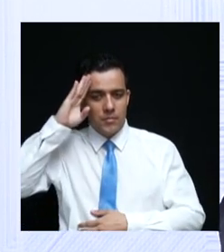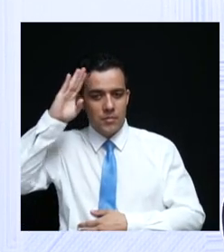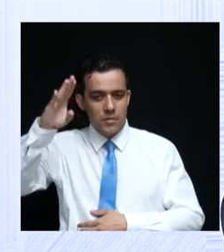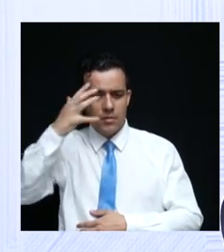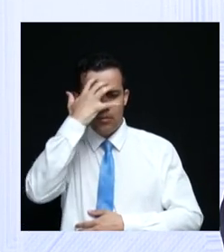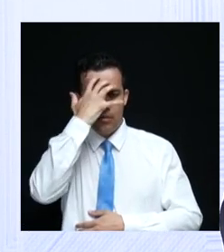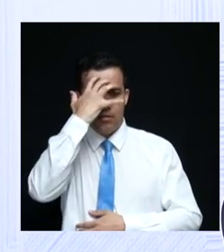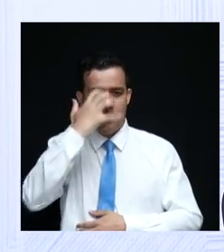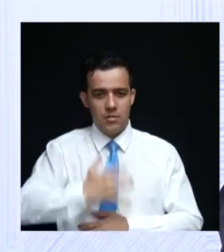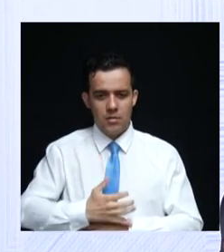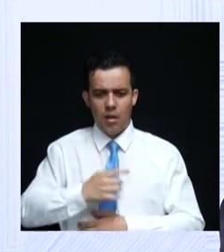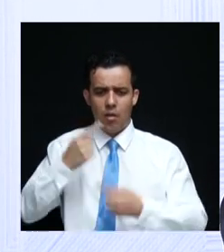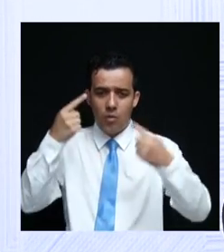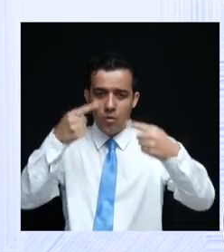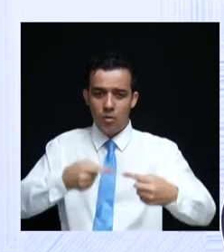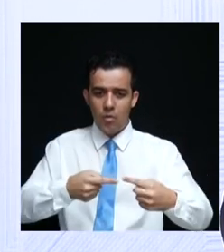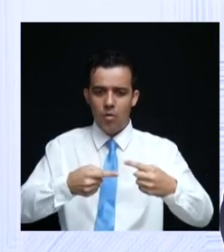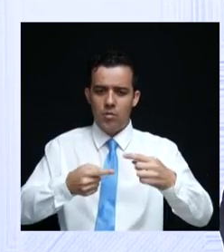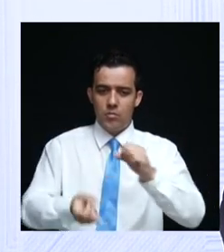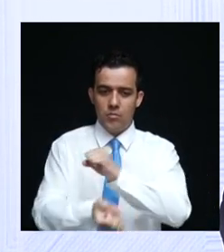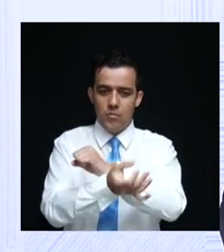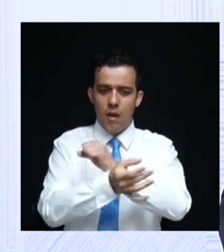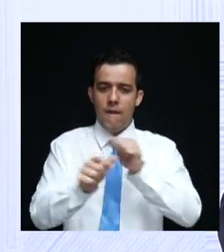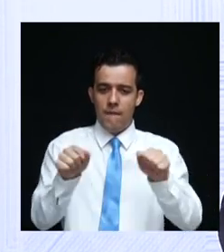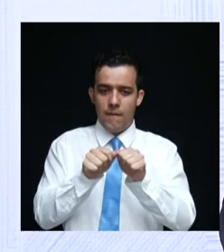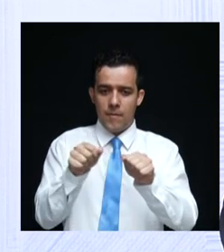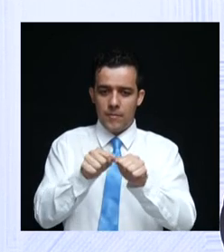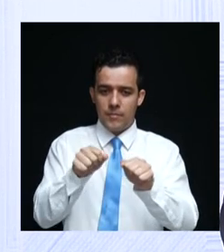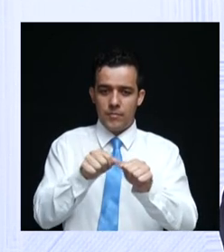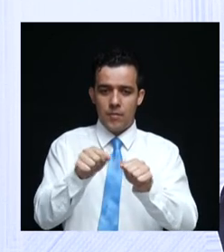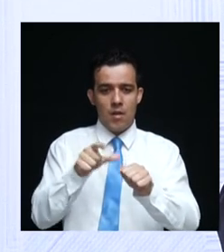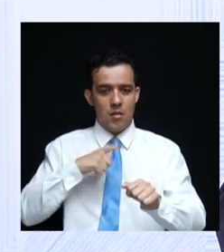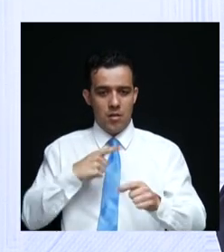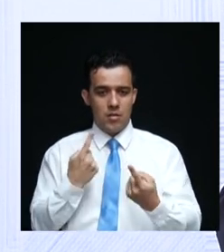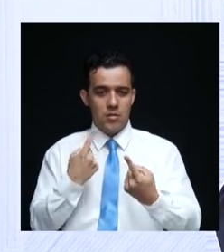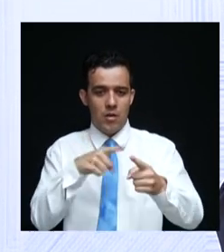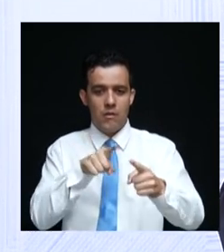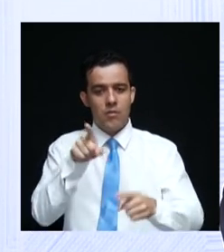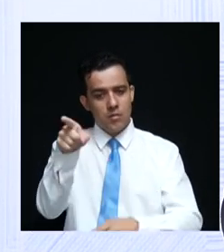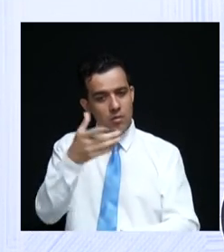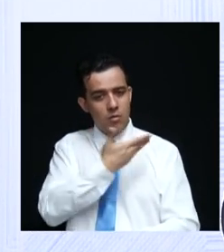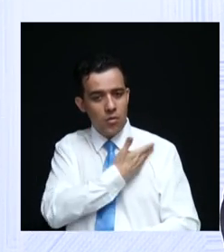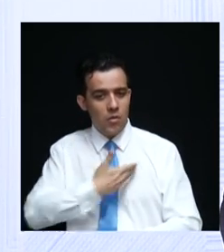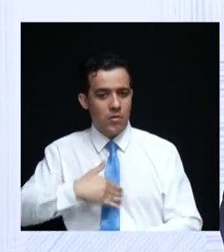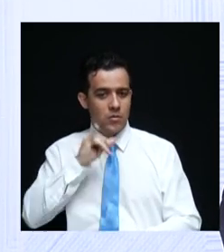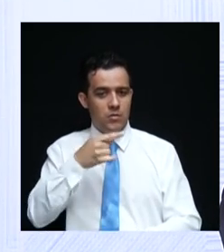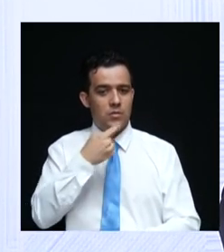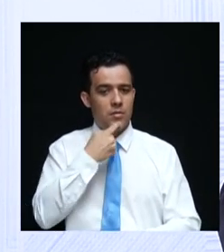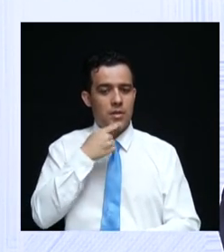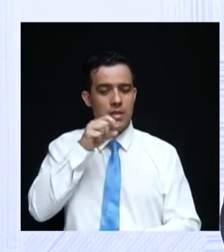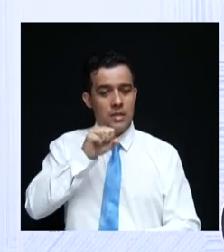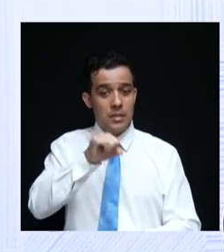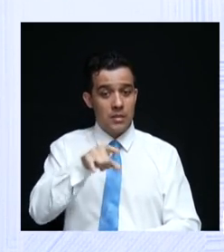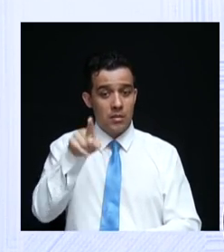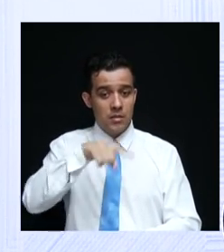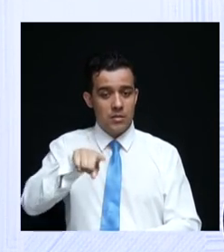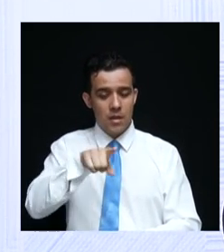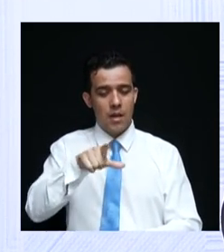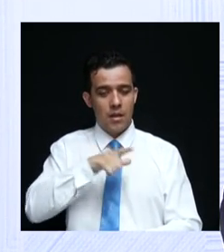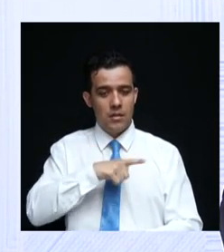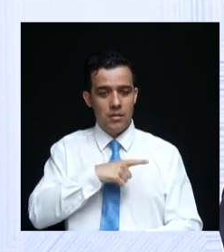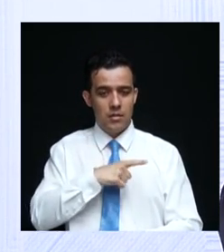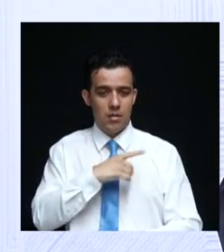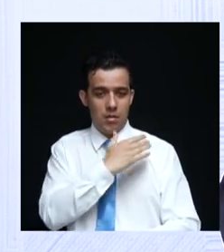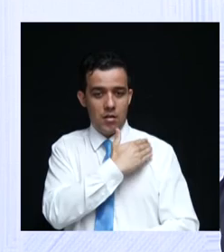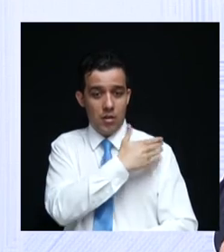o combate à corrupção, e nós o faremos. Por exemplo, até um desafio que eu faço ao governador Zé Hélito, se ele estaria lado